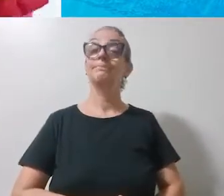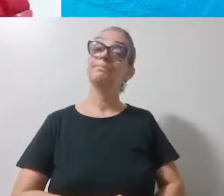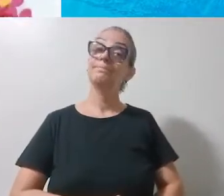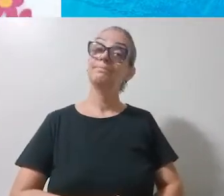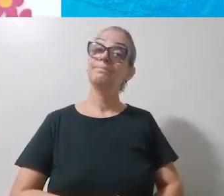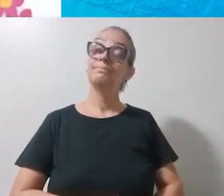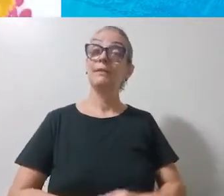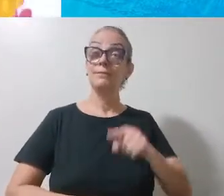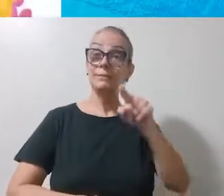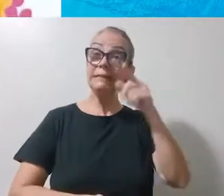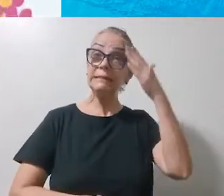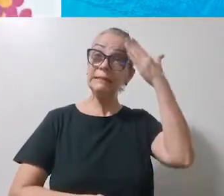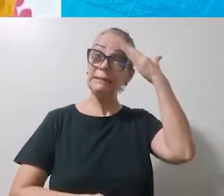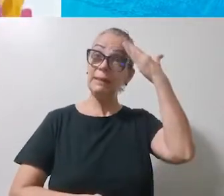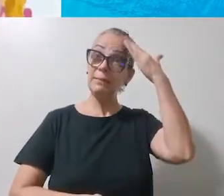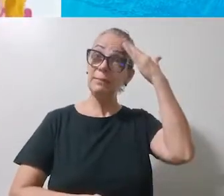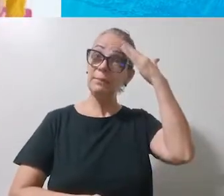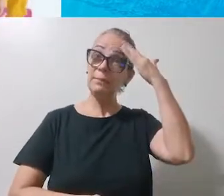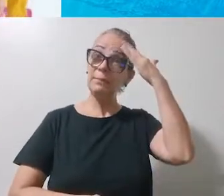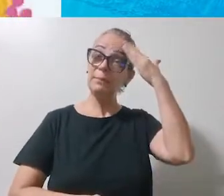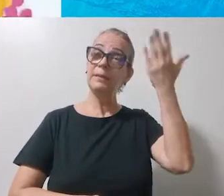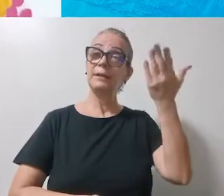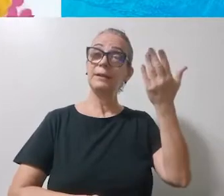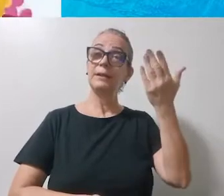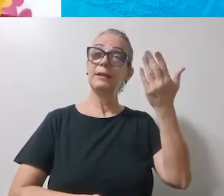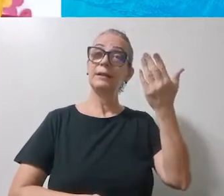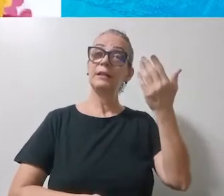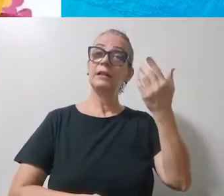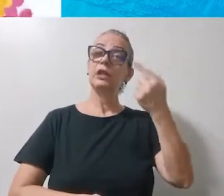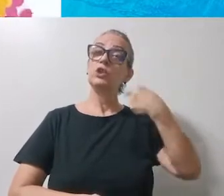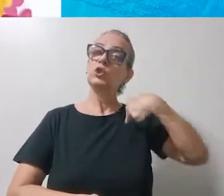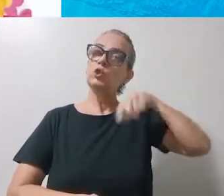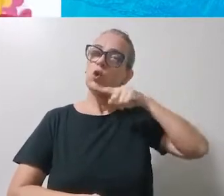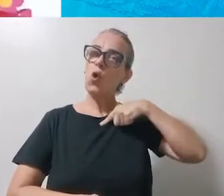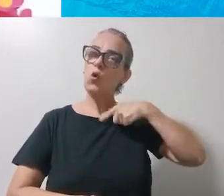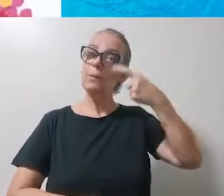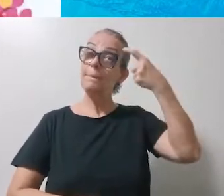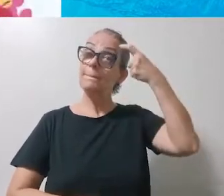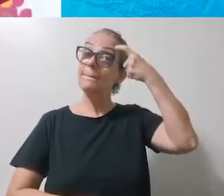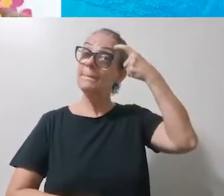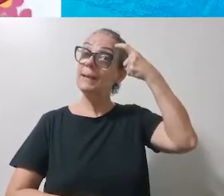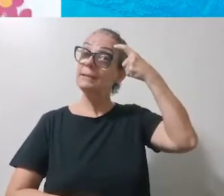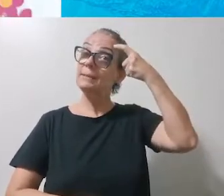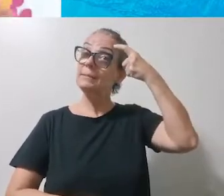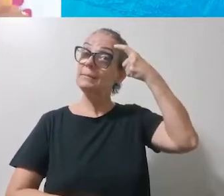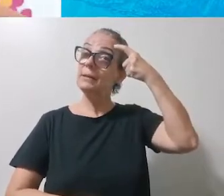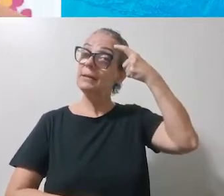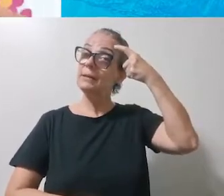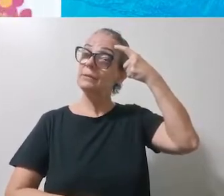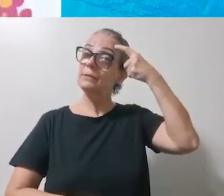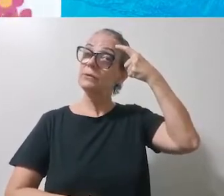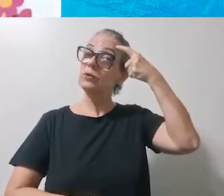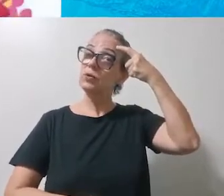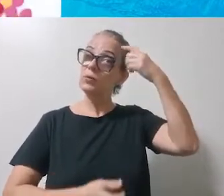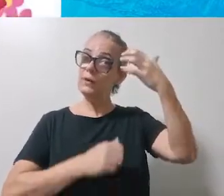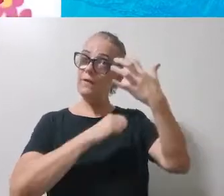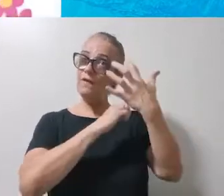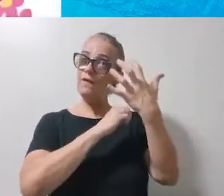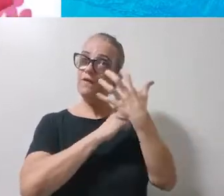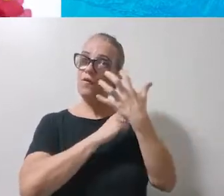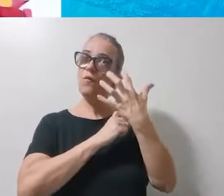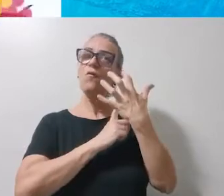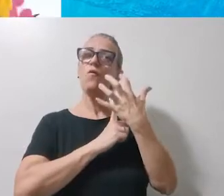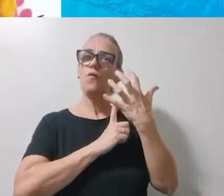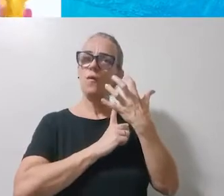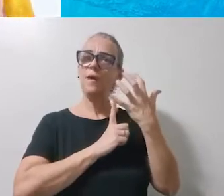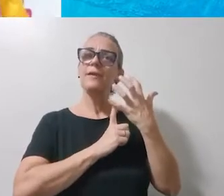você sabia que os nossos pensamentos interferem na saúde do espírito? É verdade!